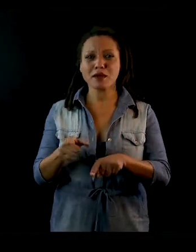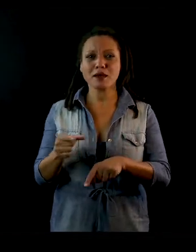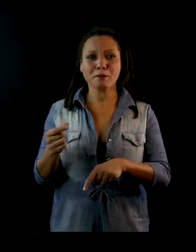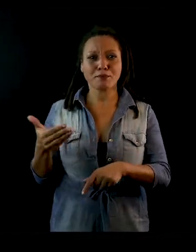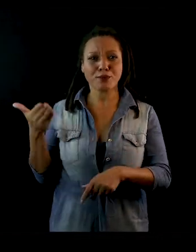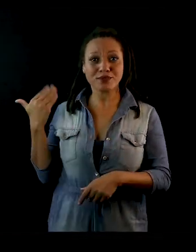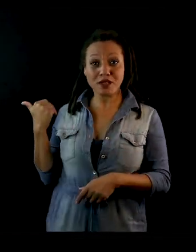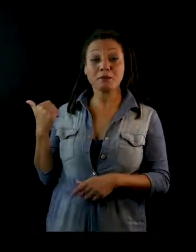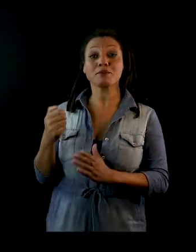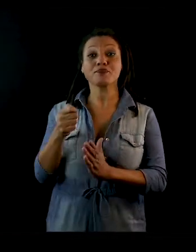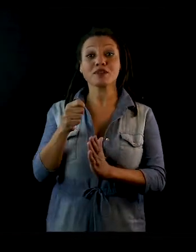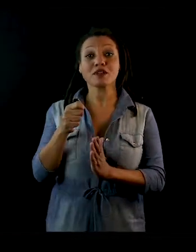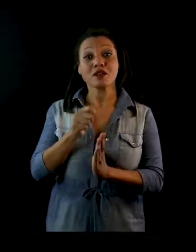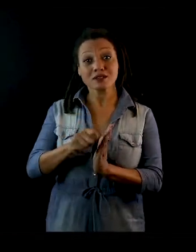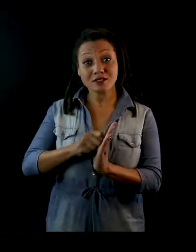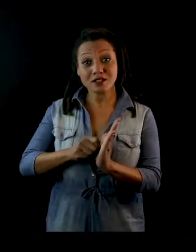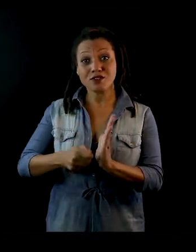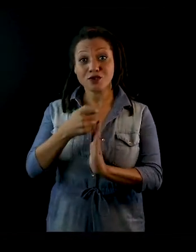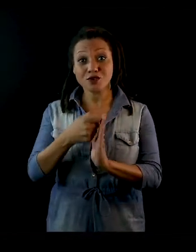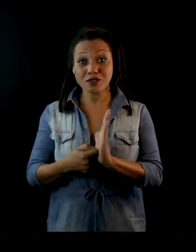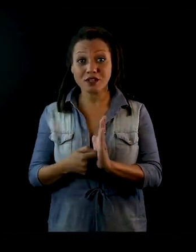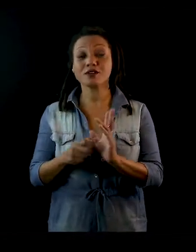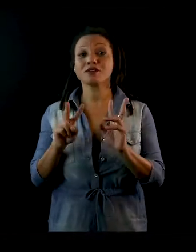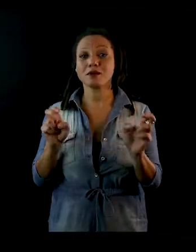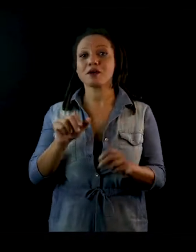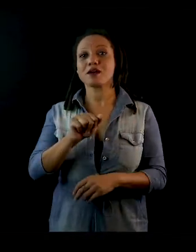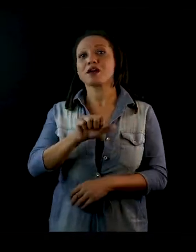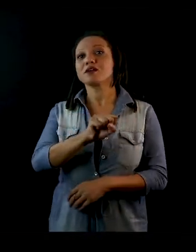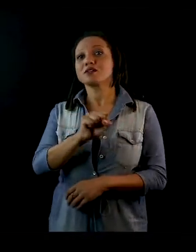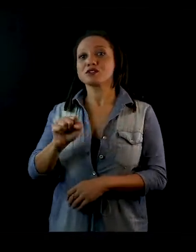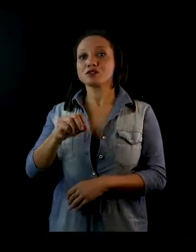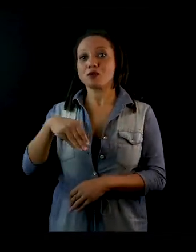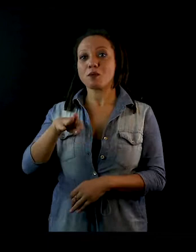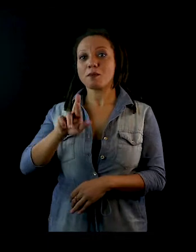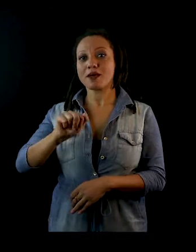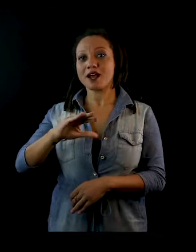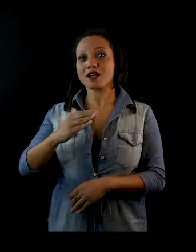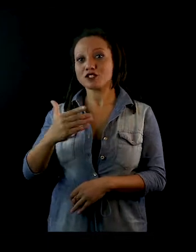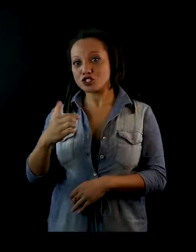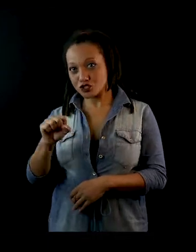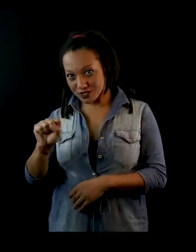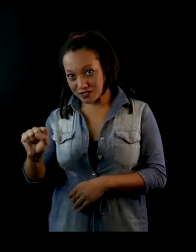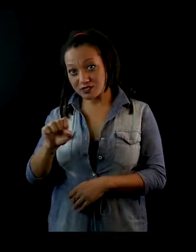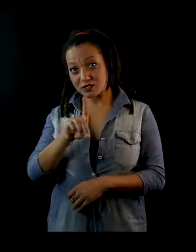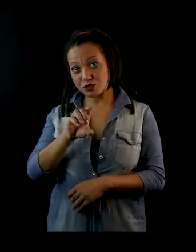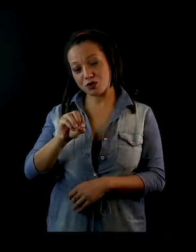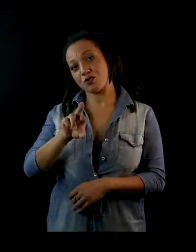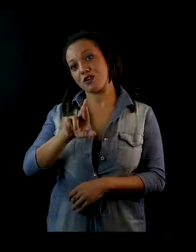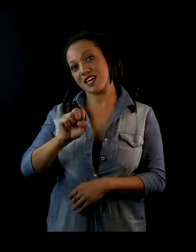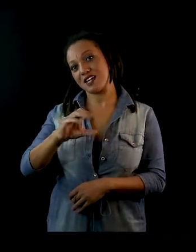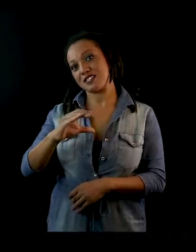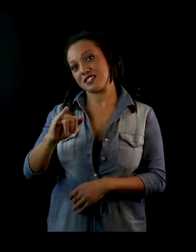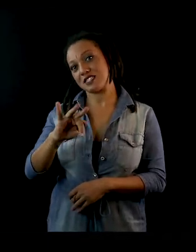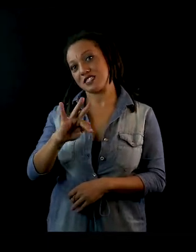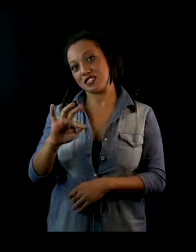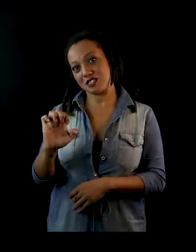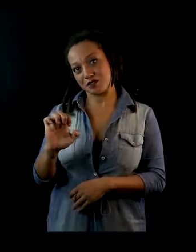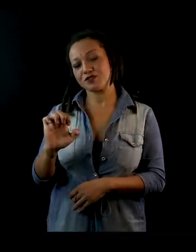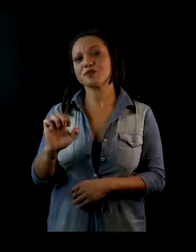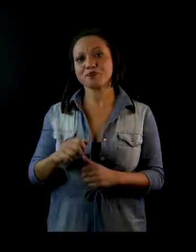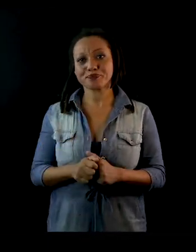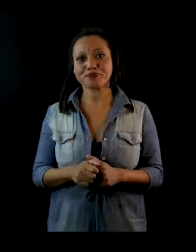as assombrações do Recife. Meu processo de aprendizado das histórias em quadrinhos foi em parte